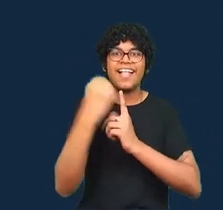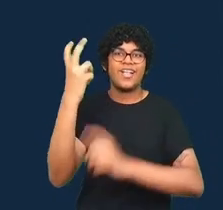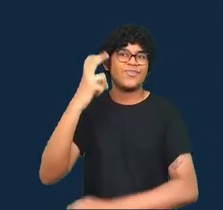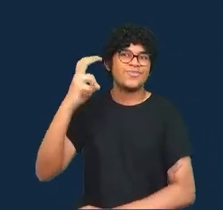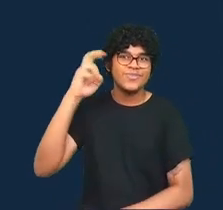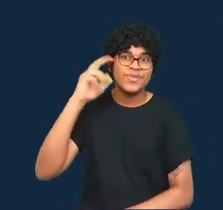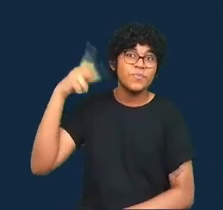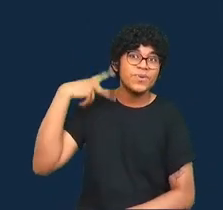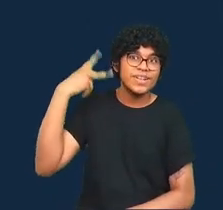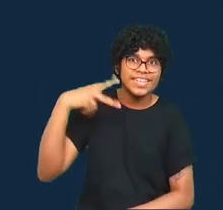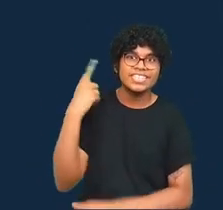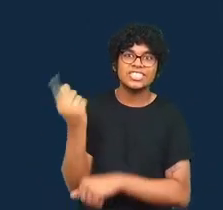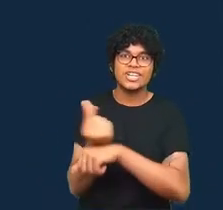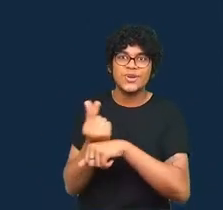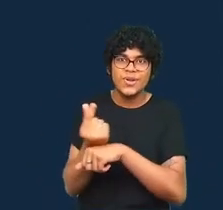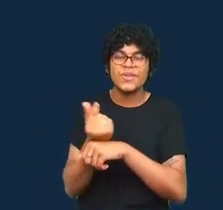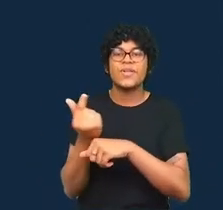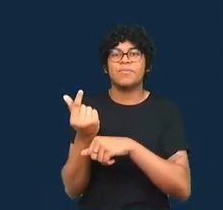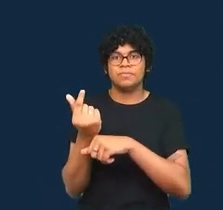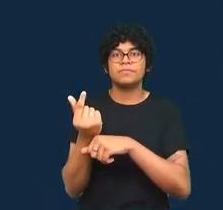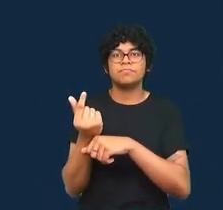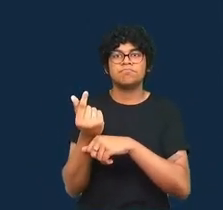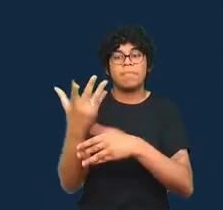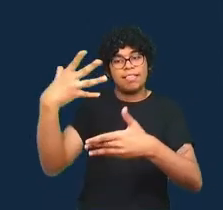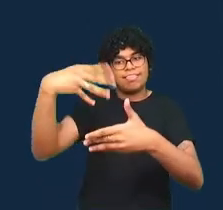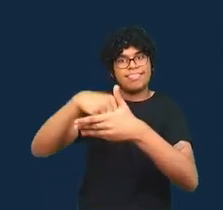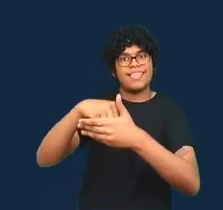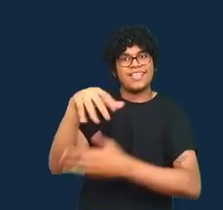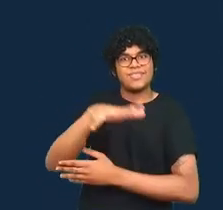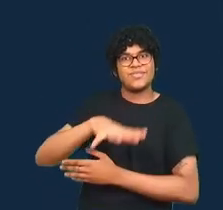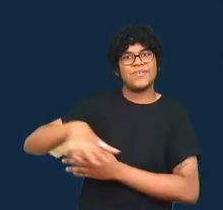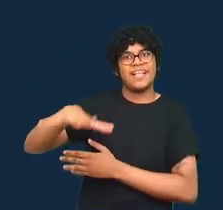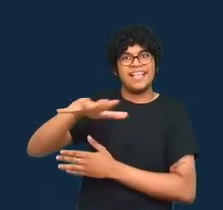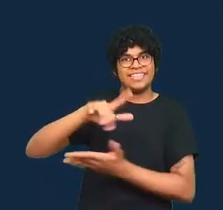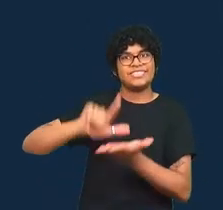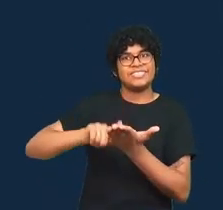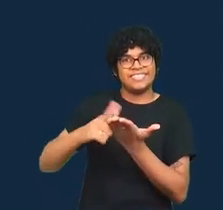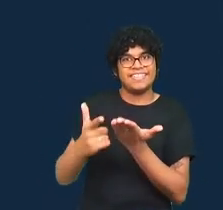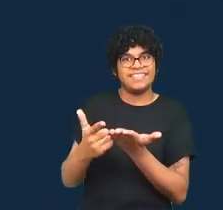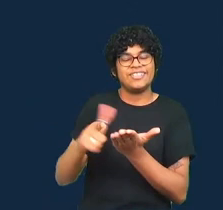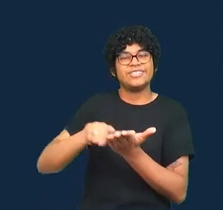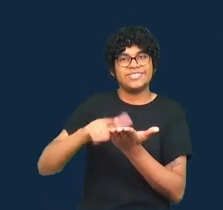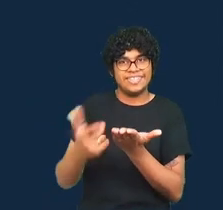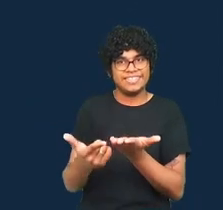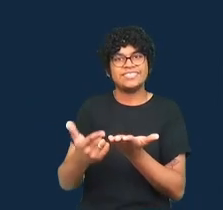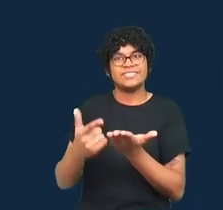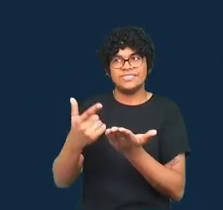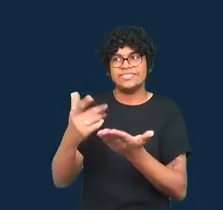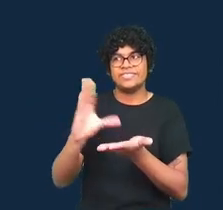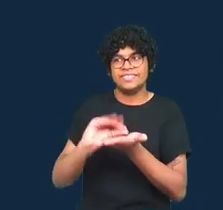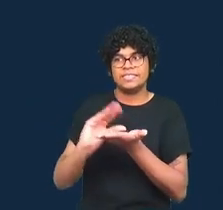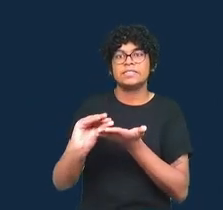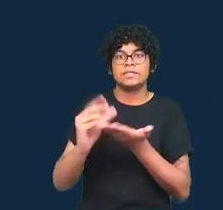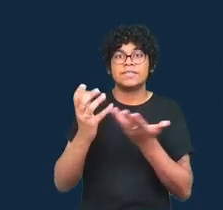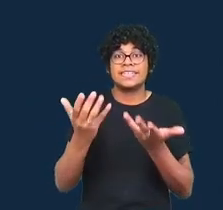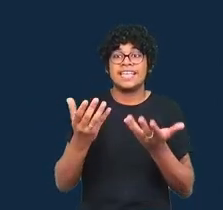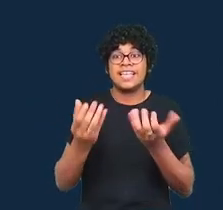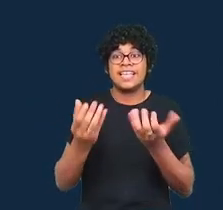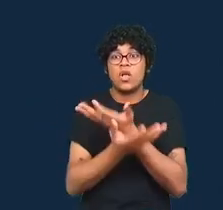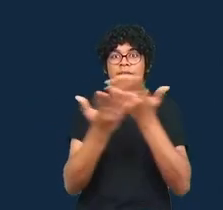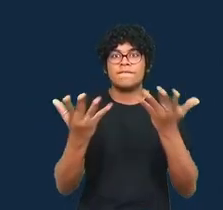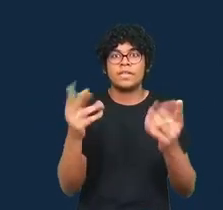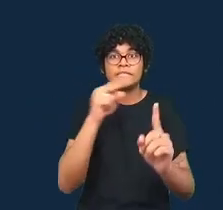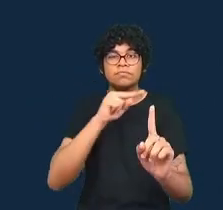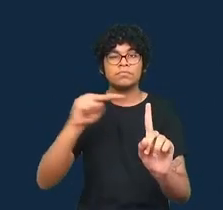e econômico onde está inserido o jornalismo de dados. Queremos oferecer uma perspectiva de